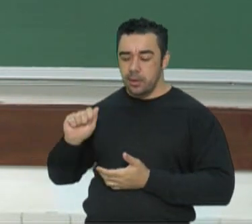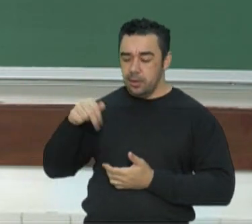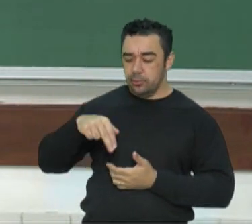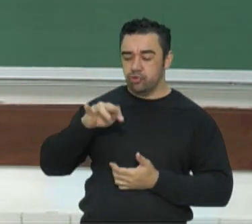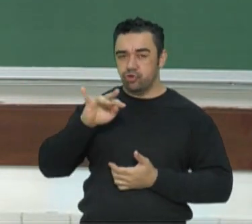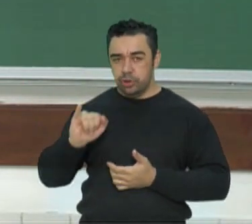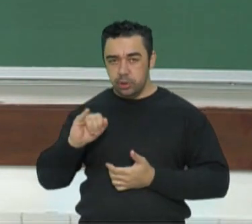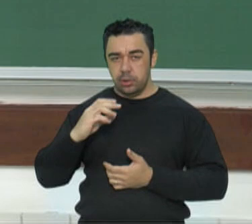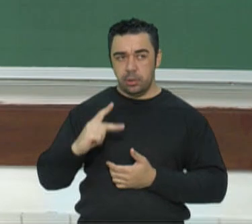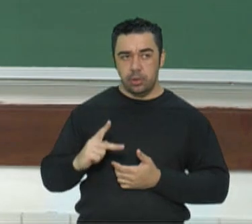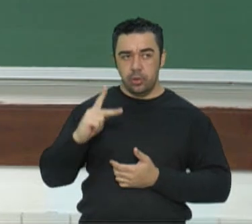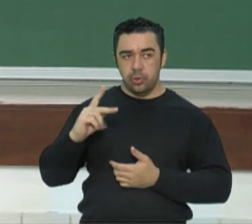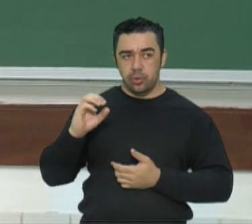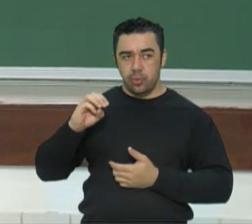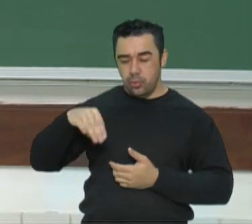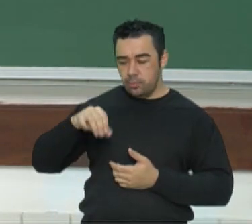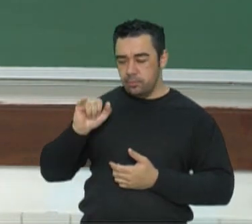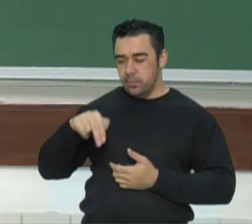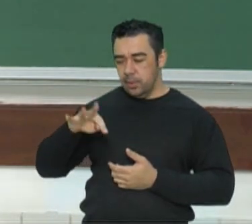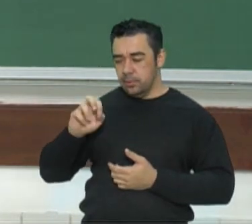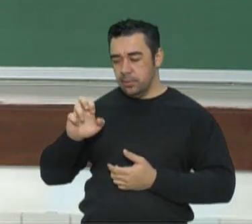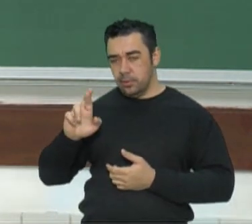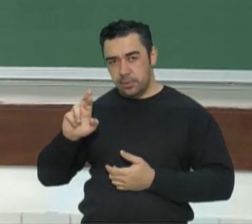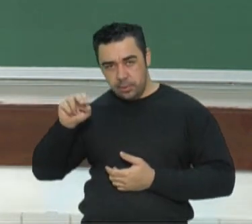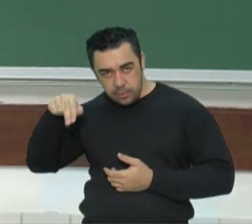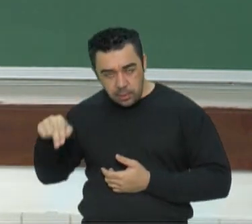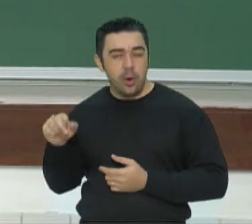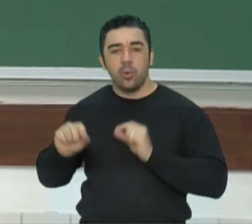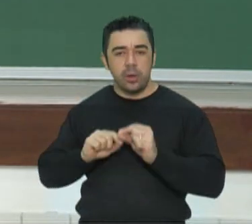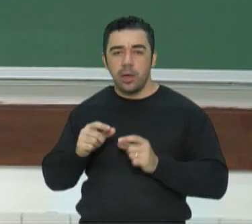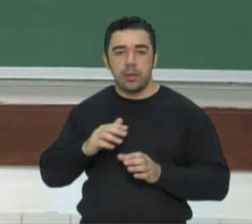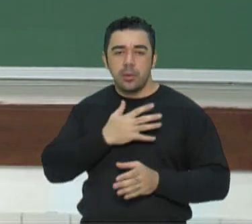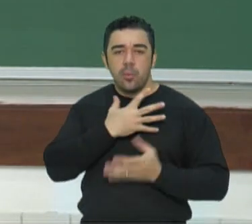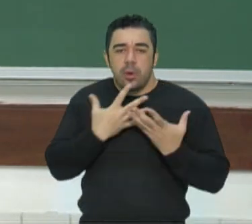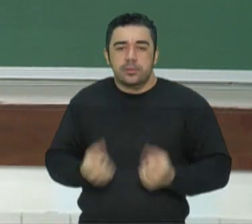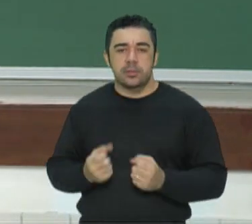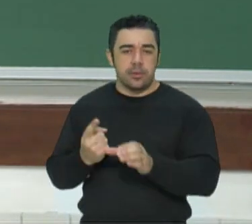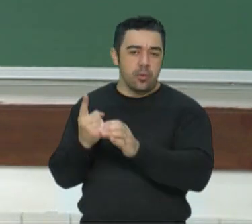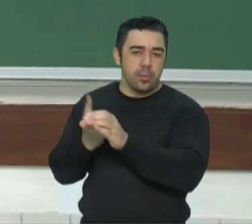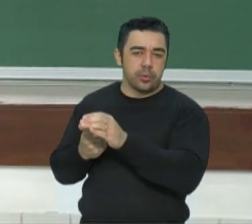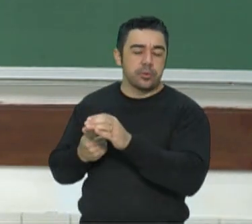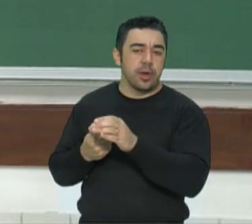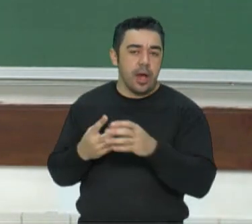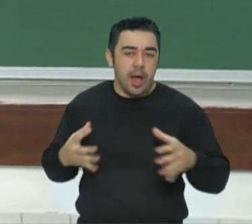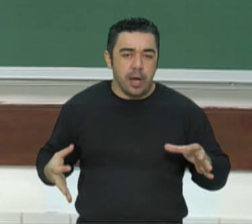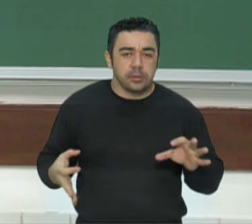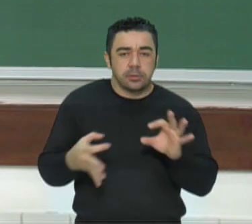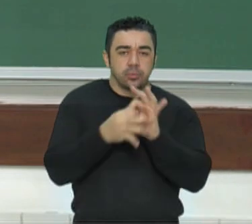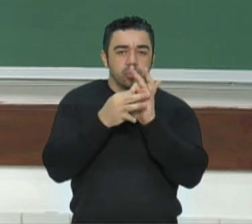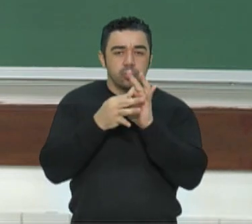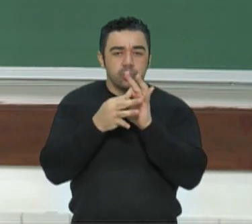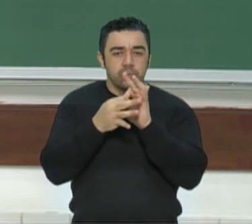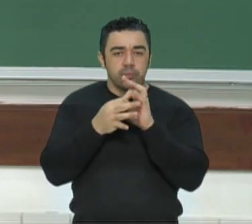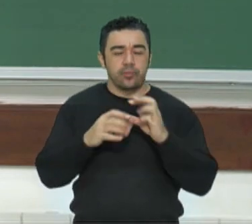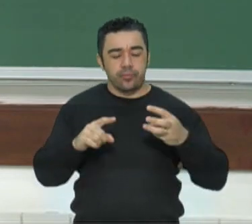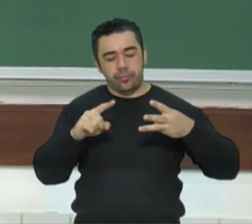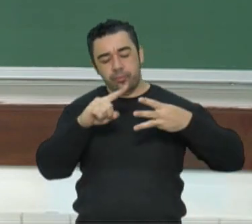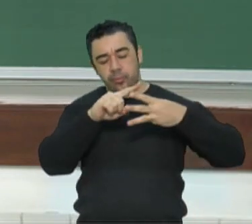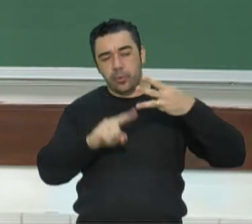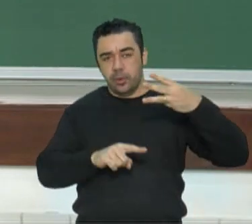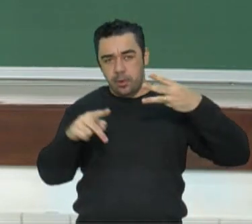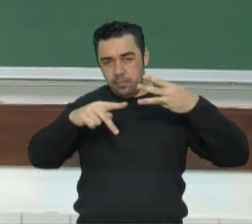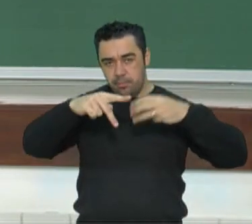contra a expansão do socialismo no mundo, e que a Itália assinou no ano seguinte, então, formando esse eixo. Alemanha,